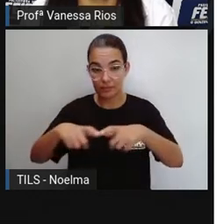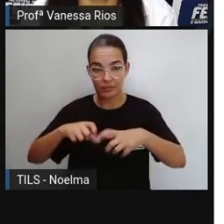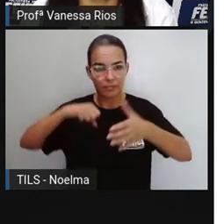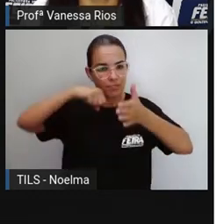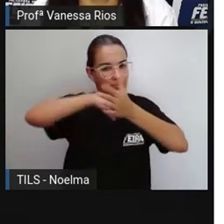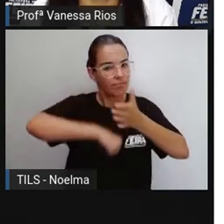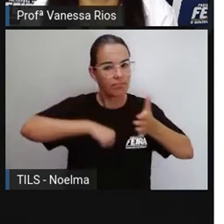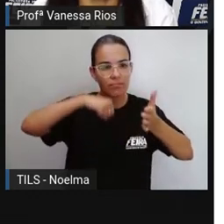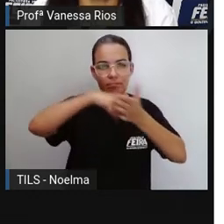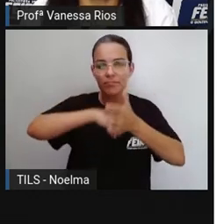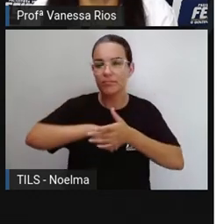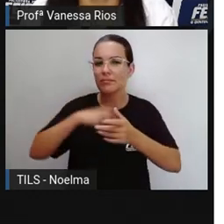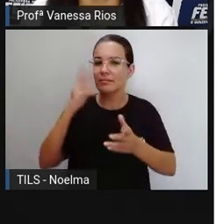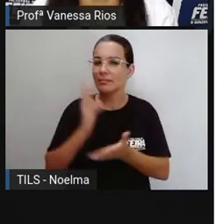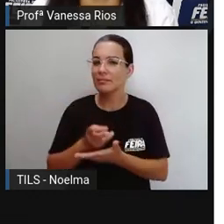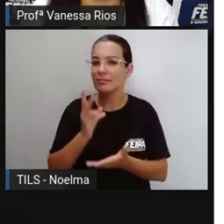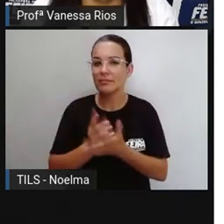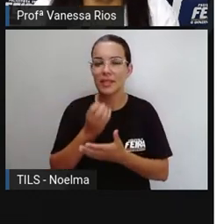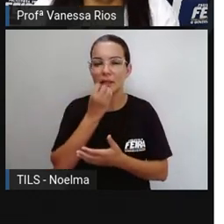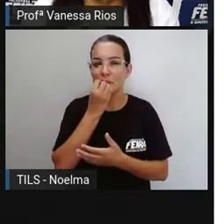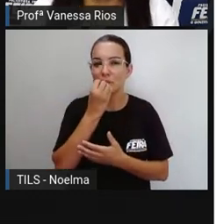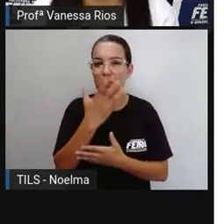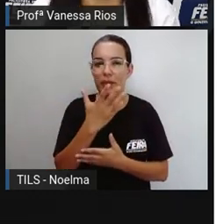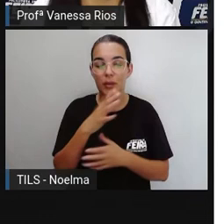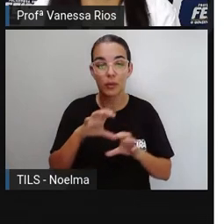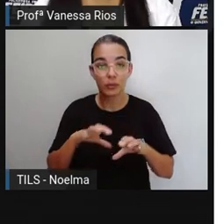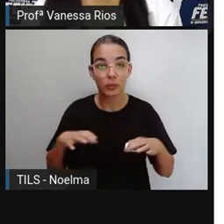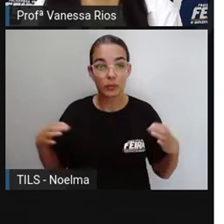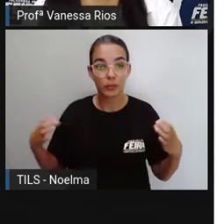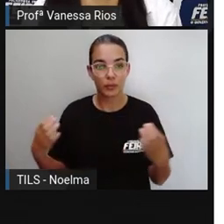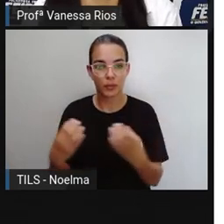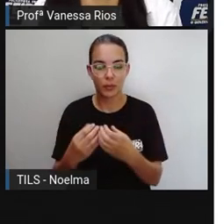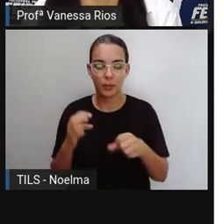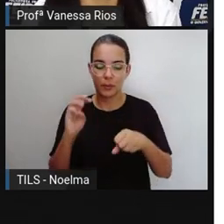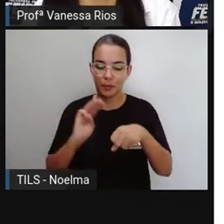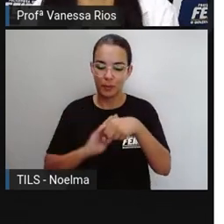luta ao serviço do bem comum do bairro e,